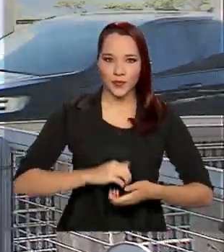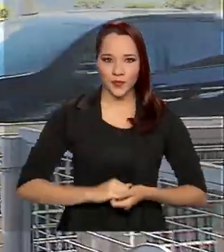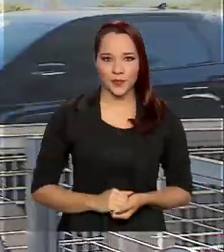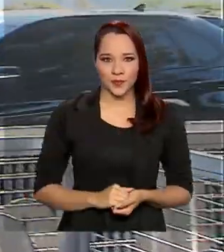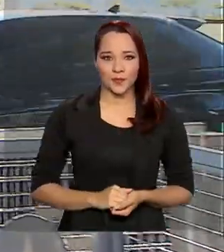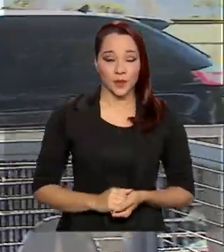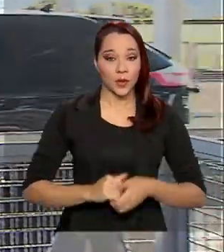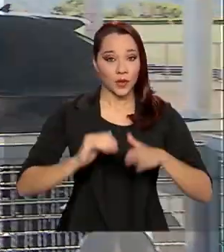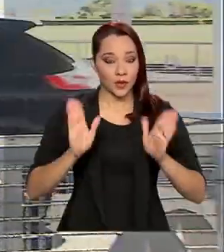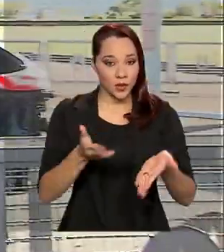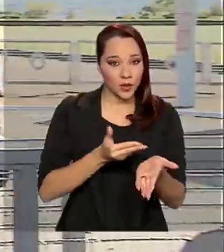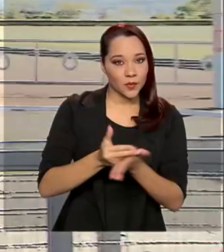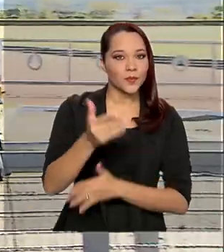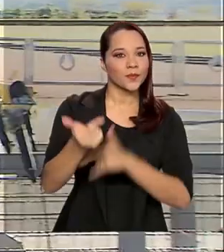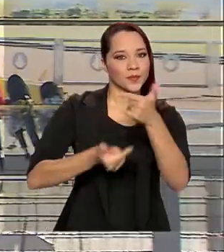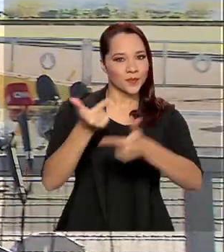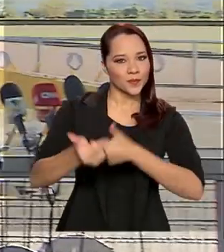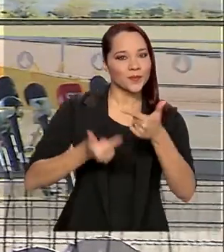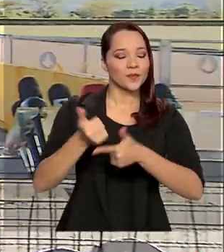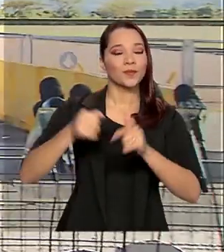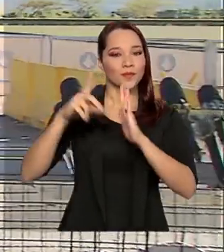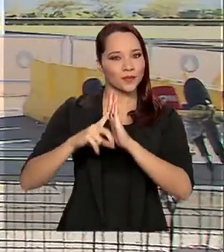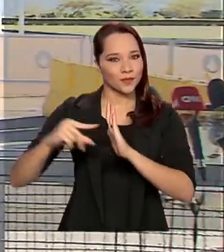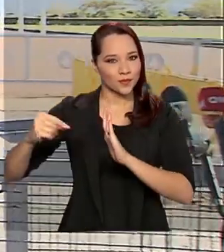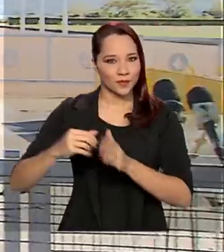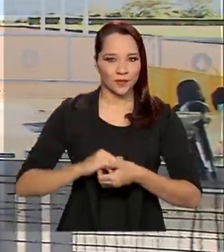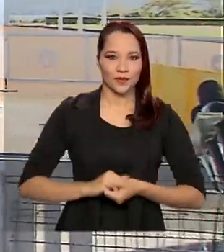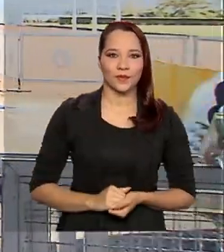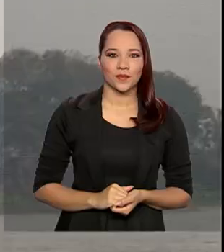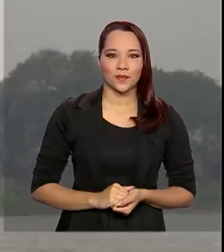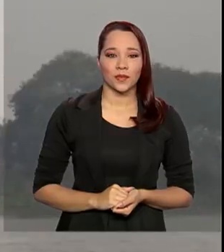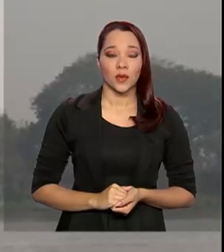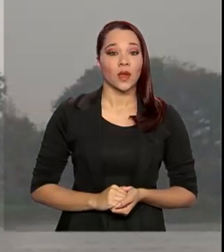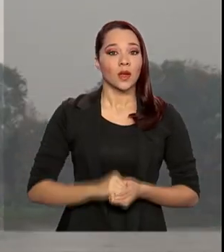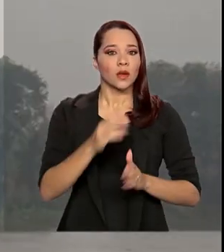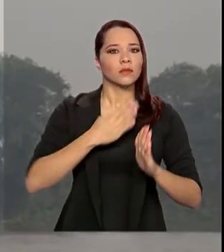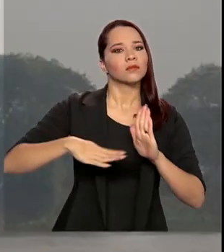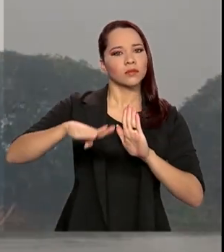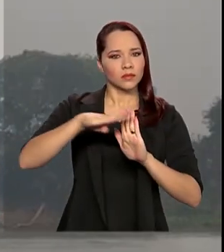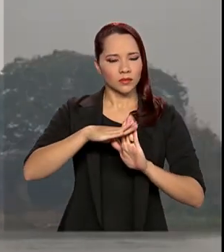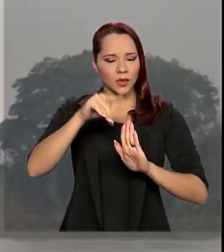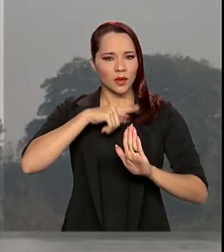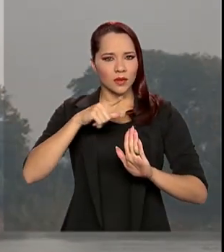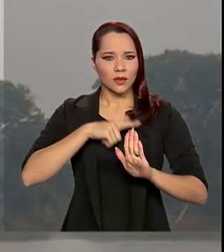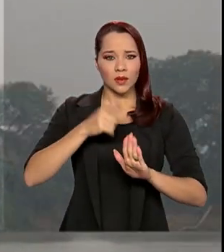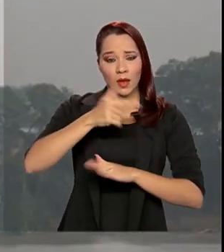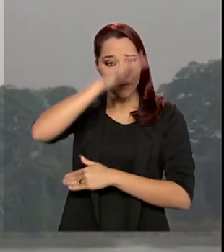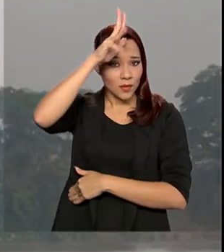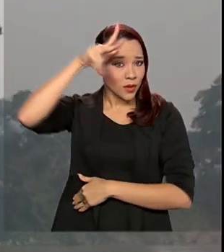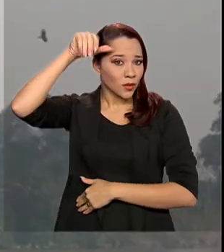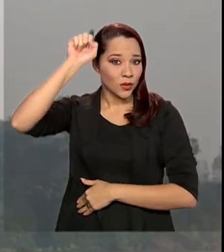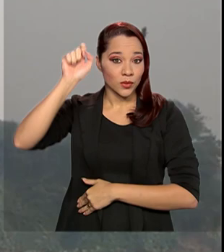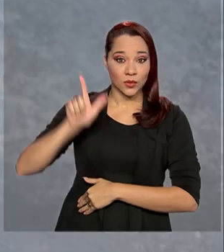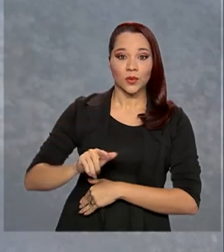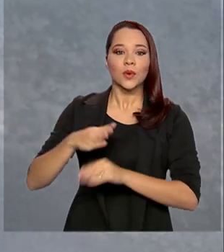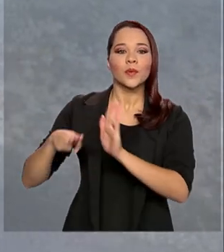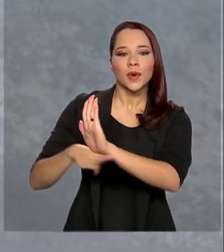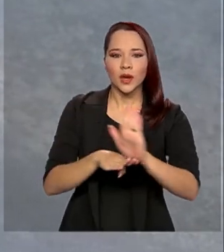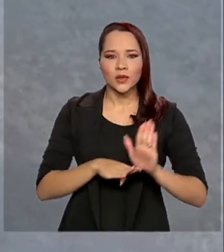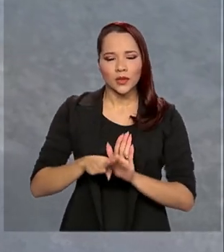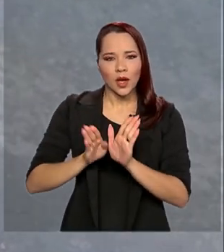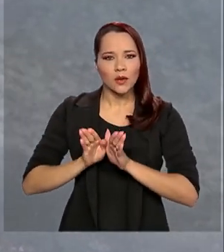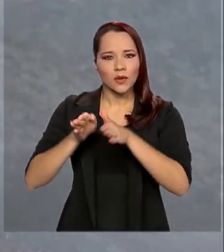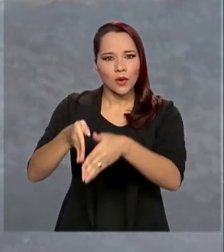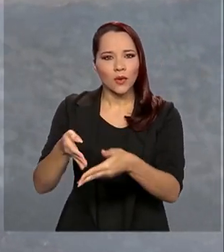e já retoma trabalho no Palácio do Planalto. Forças armadas estão em Mato Grosso do Sul para ajudar no